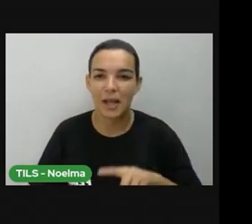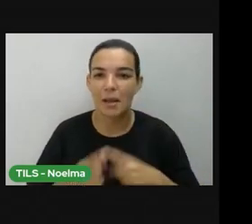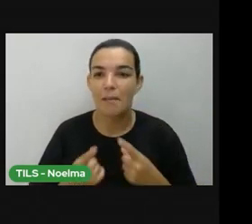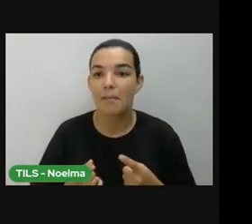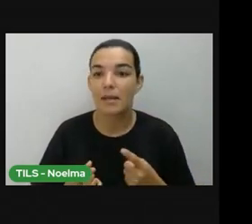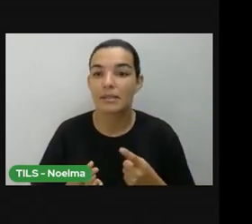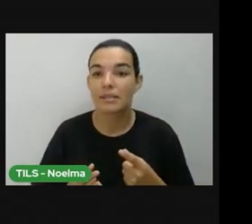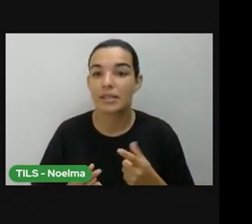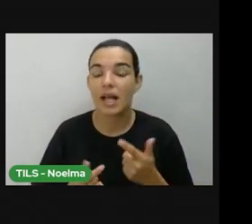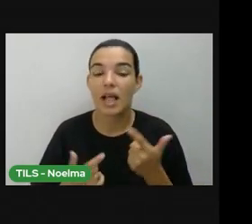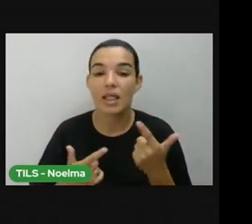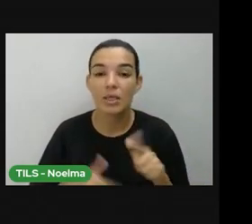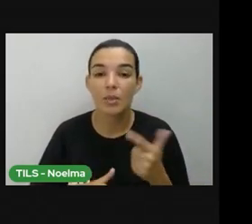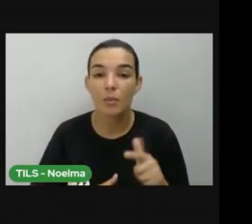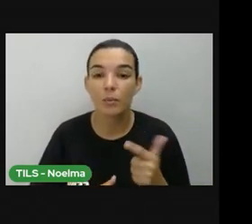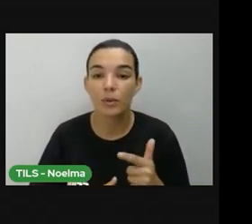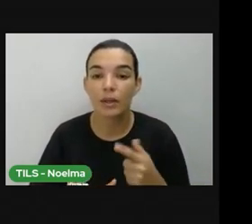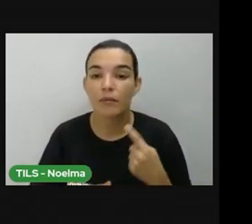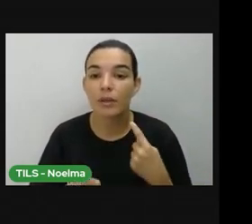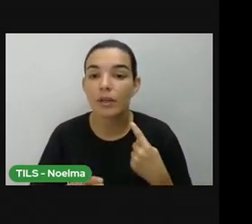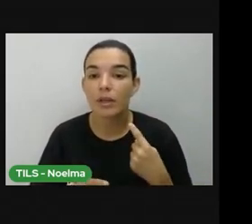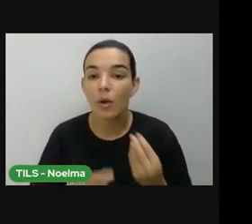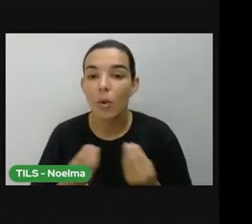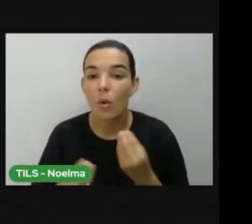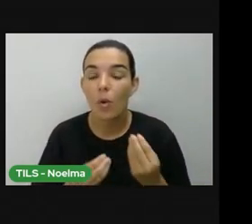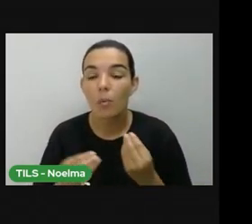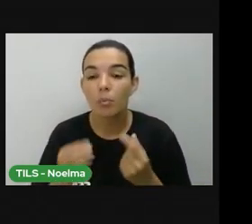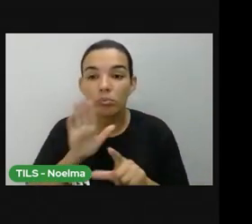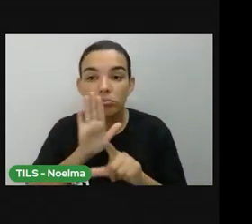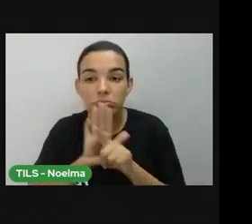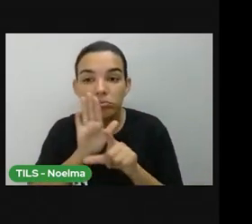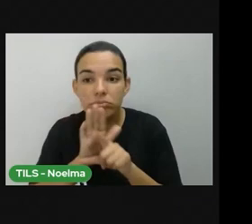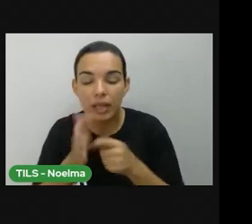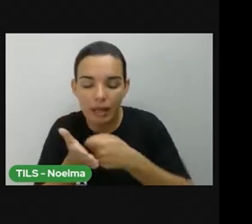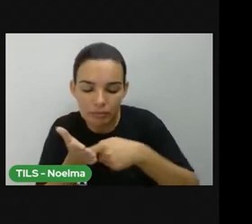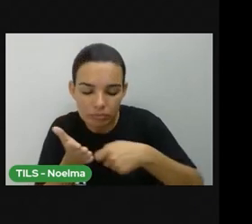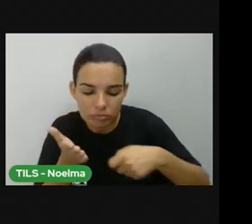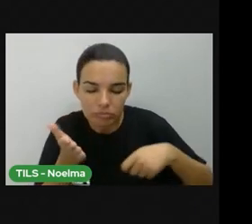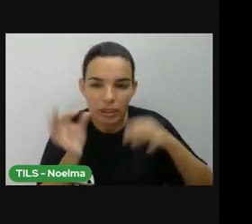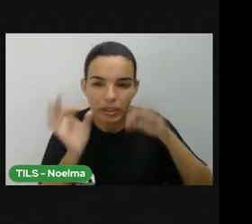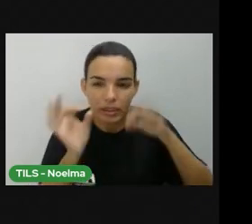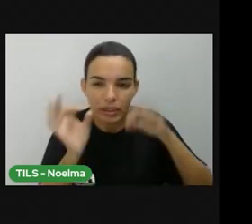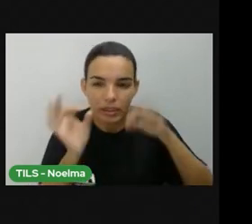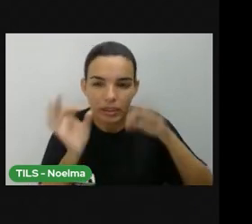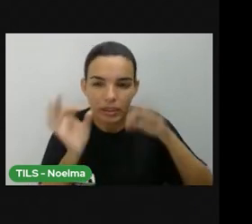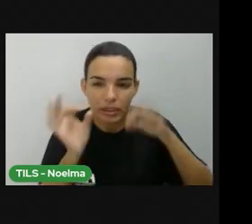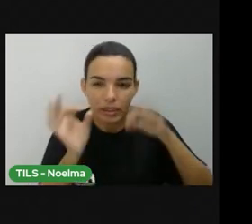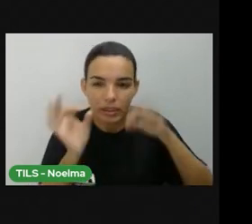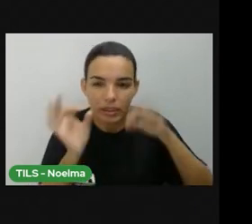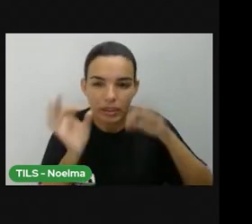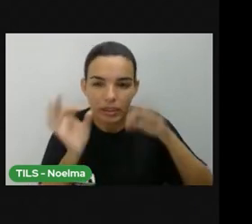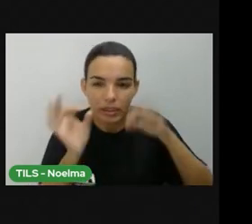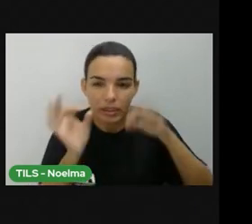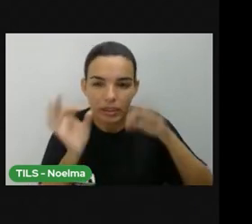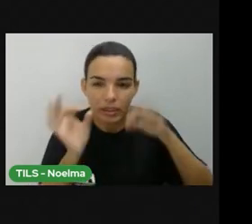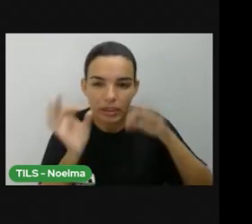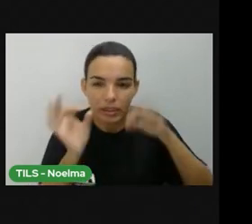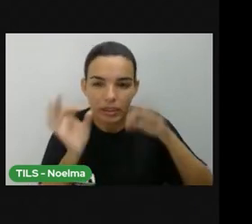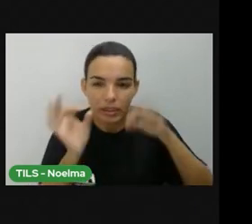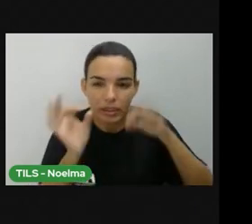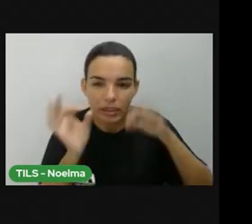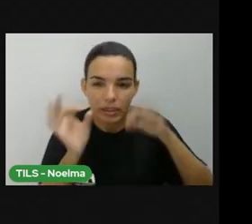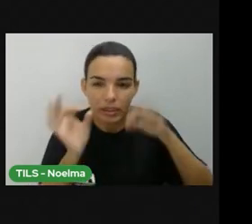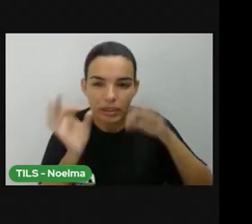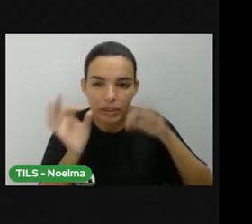registrar logo, por quê? Porque ainda estava engateando, nós não sabíamos se chegava, mas quando foi registrar, para ver o que registrar,